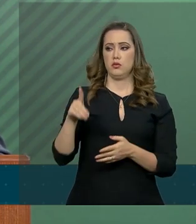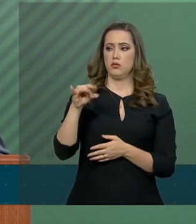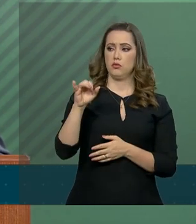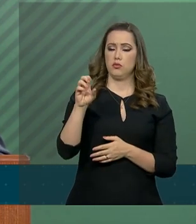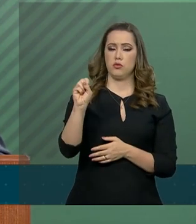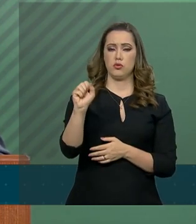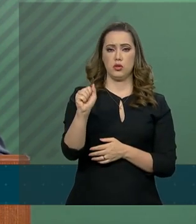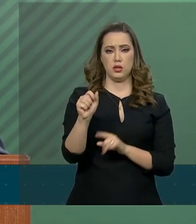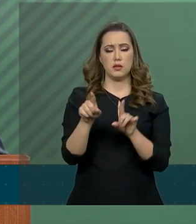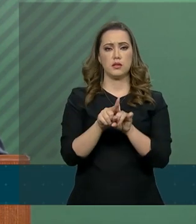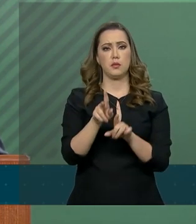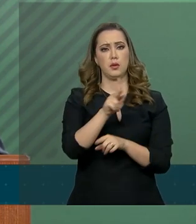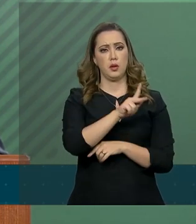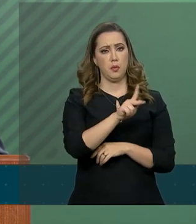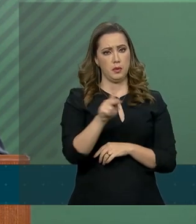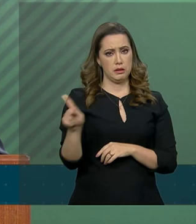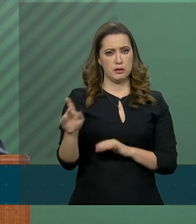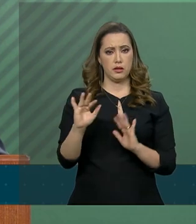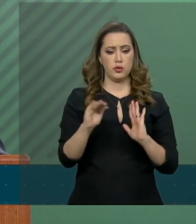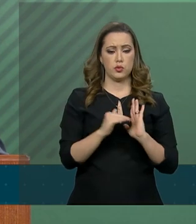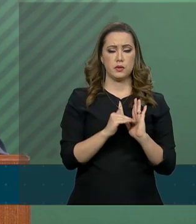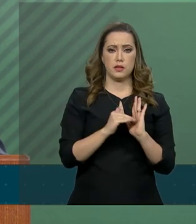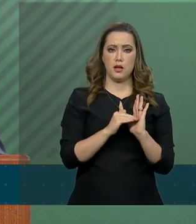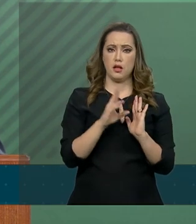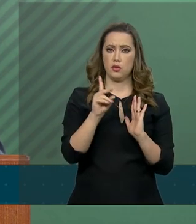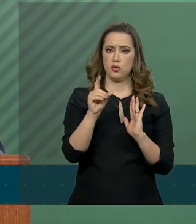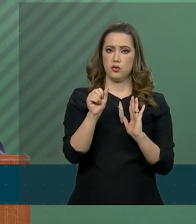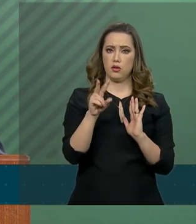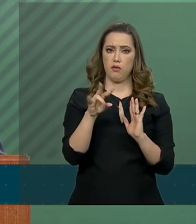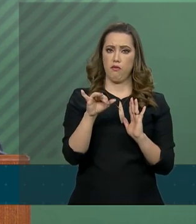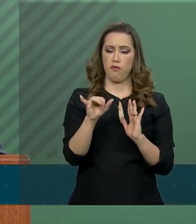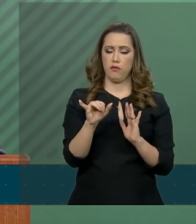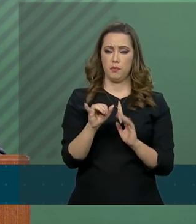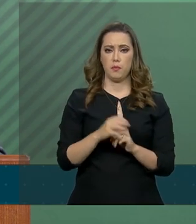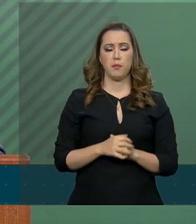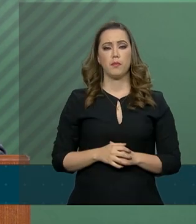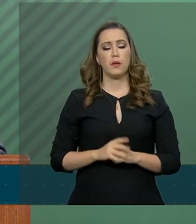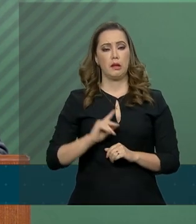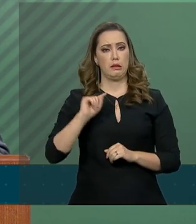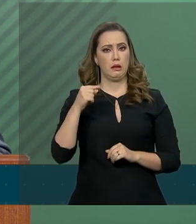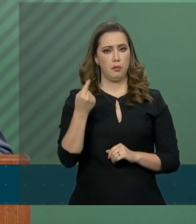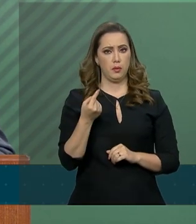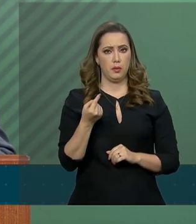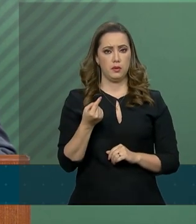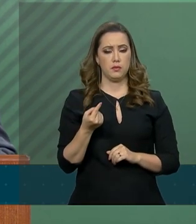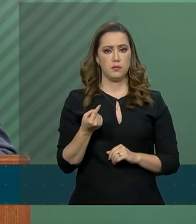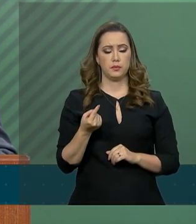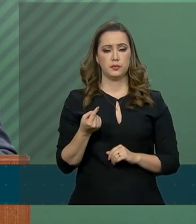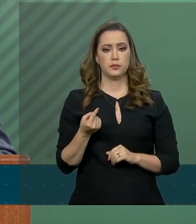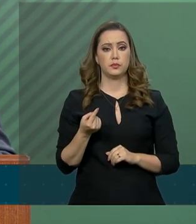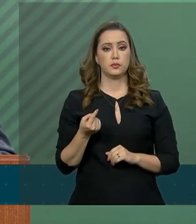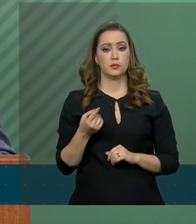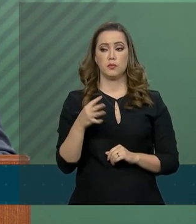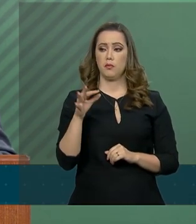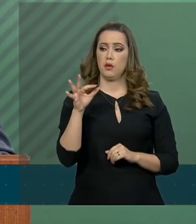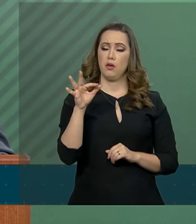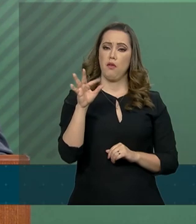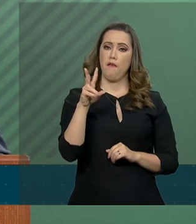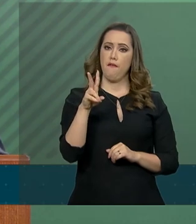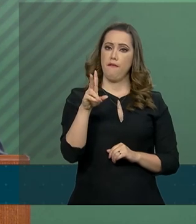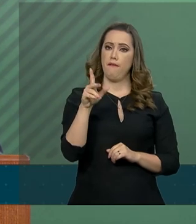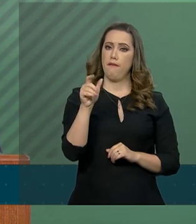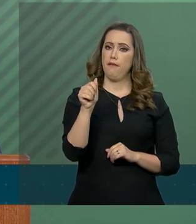do Senado, Davi Alcolumbre. Agora há pouco, o Wagner Rosário,